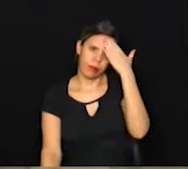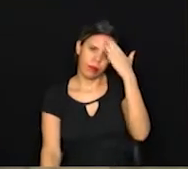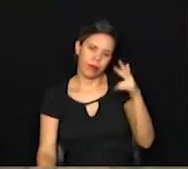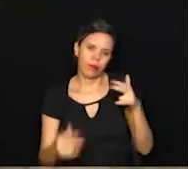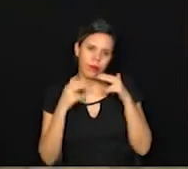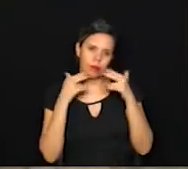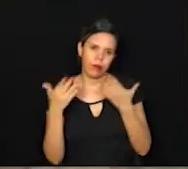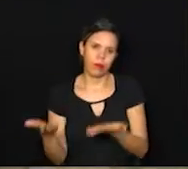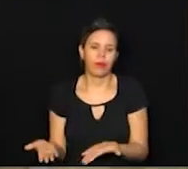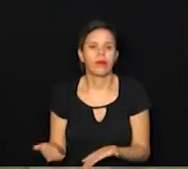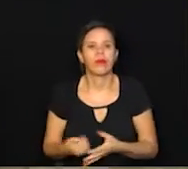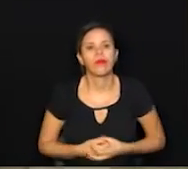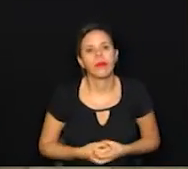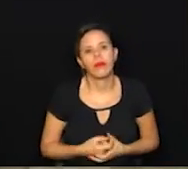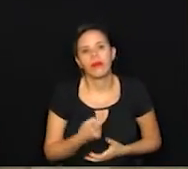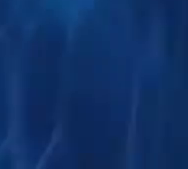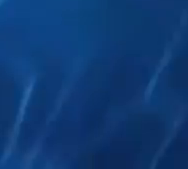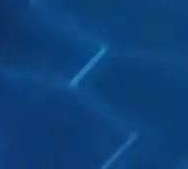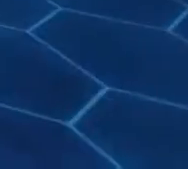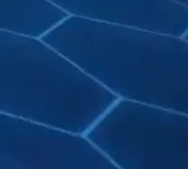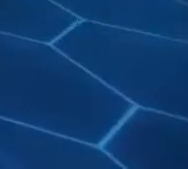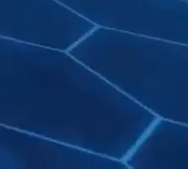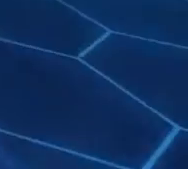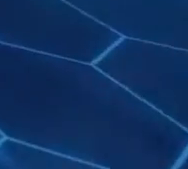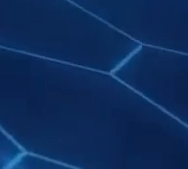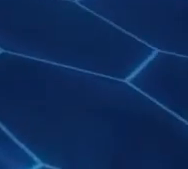pelas notícias da Metrópole de Campinas.